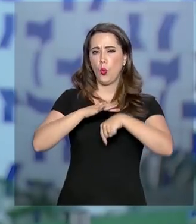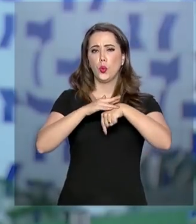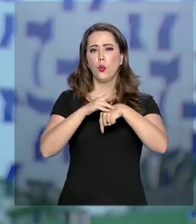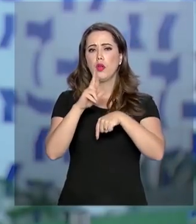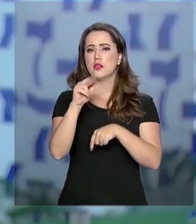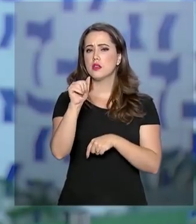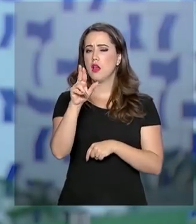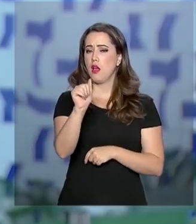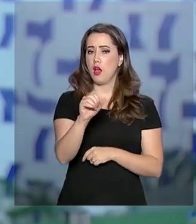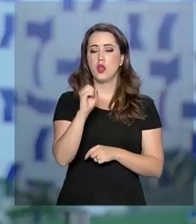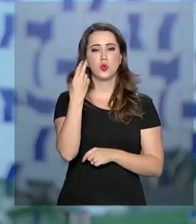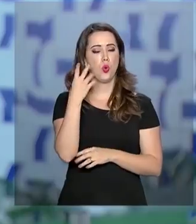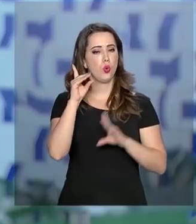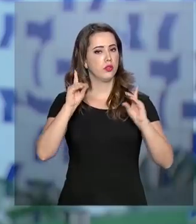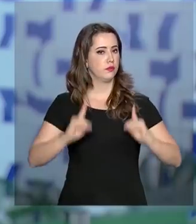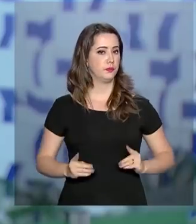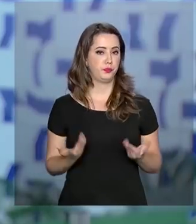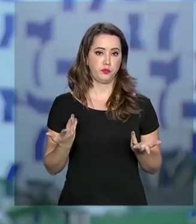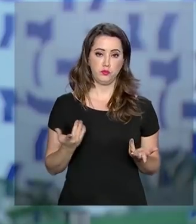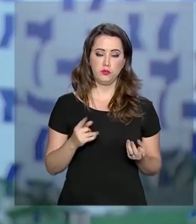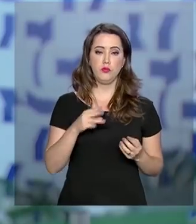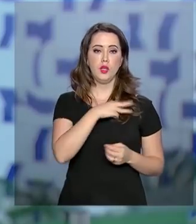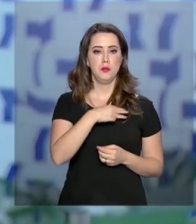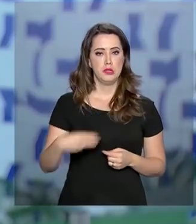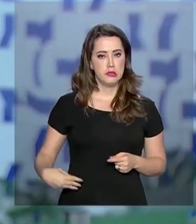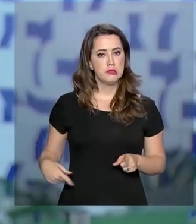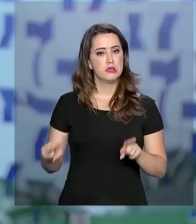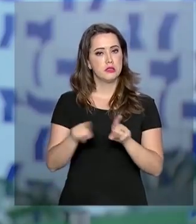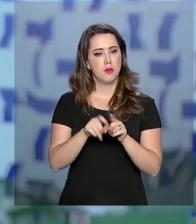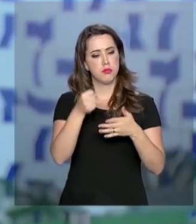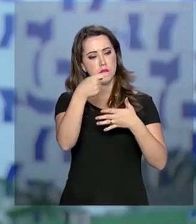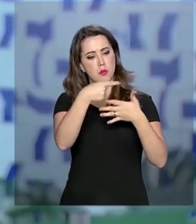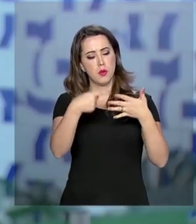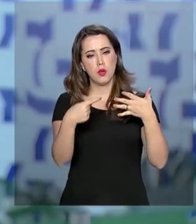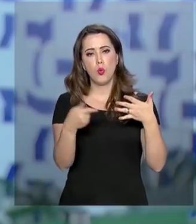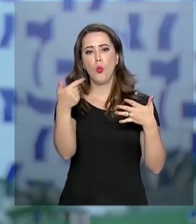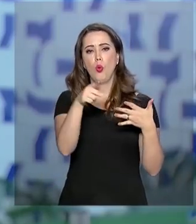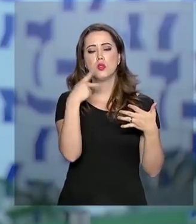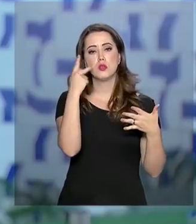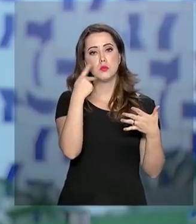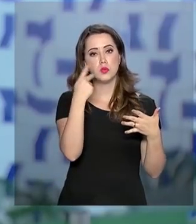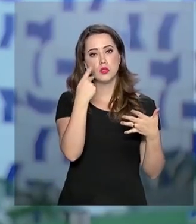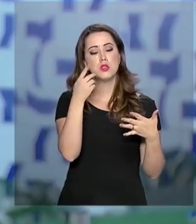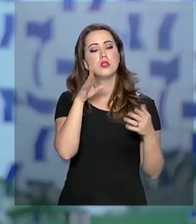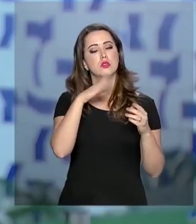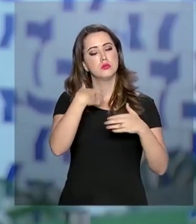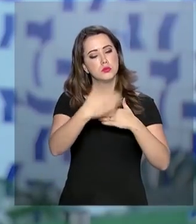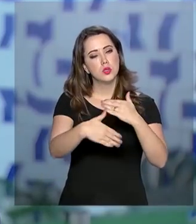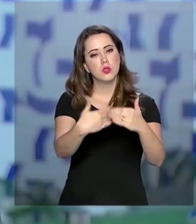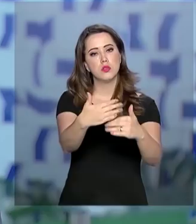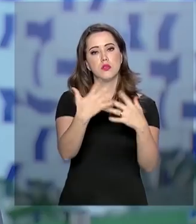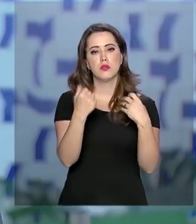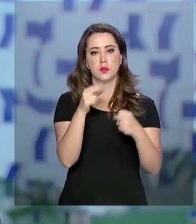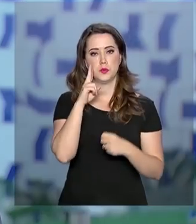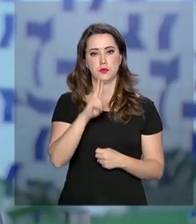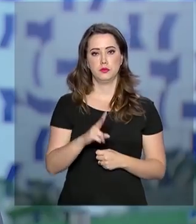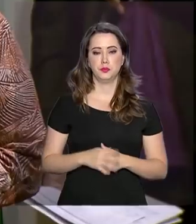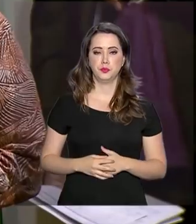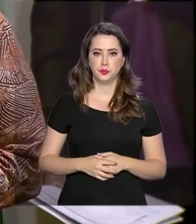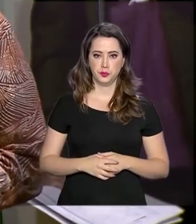tipo de deficiência. A ministra também citou outras políticas que estão sendo construídas. Vamos ver.